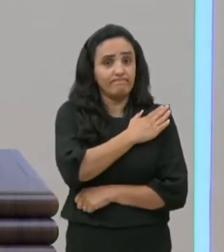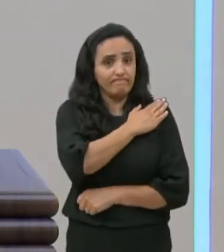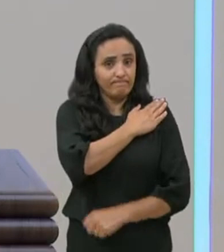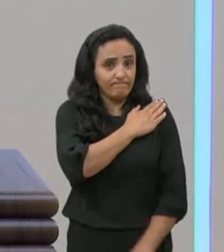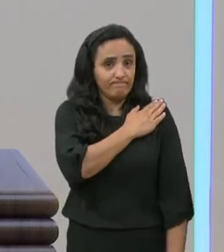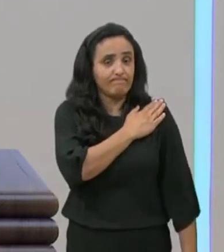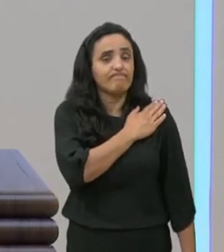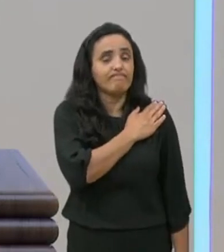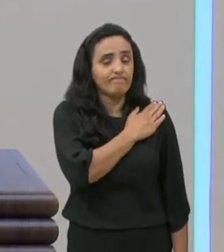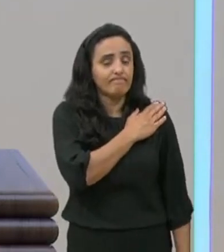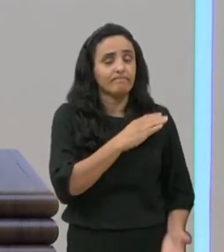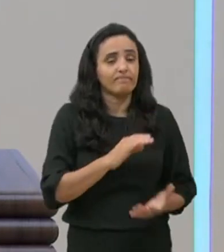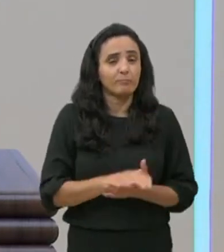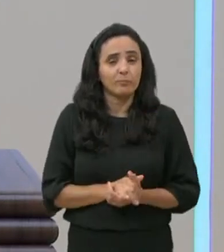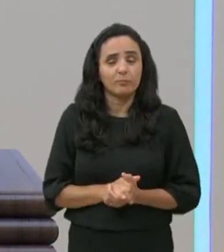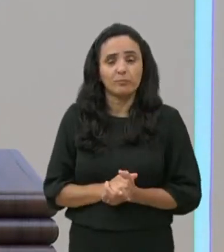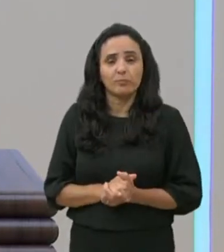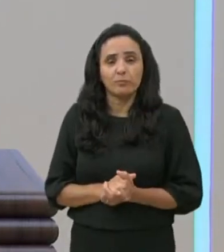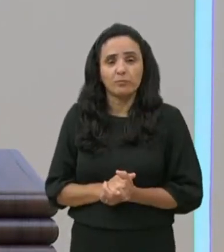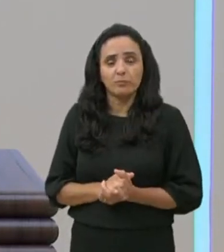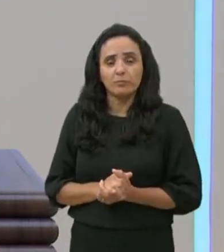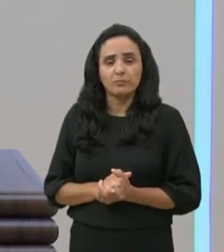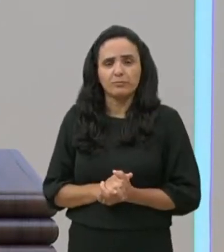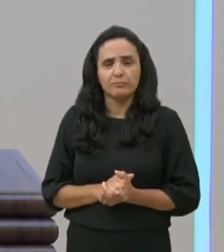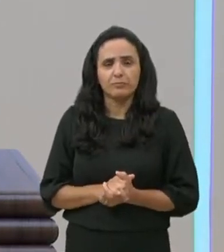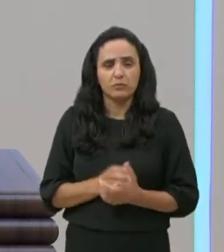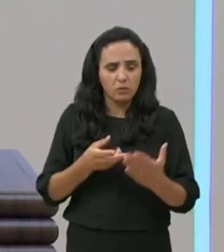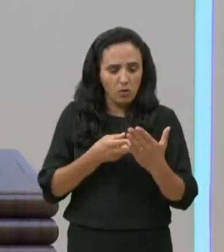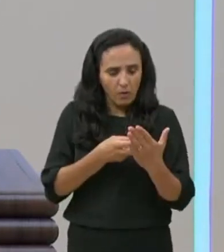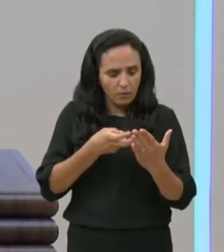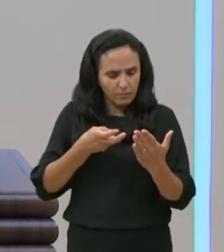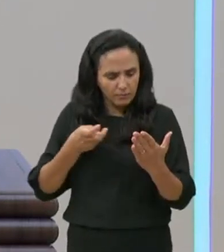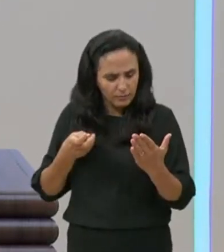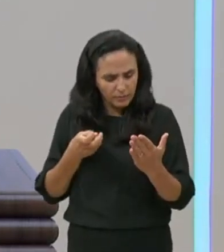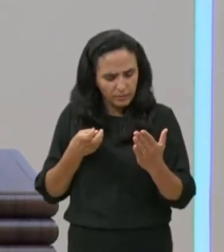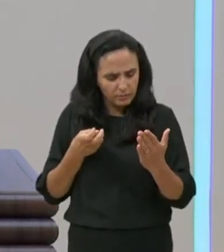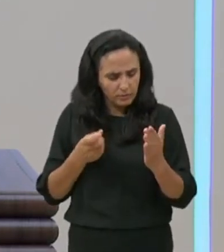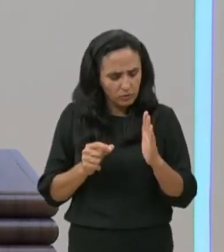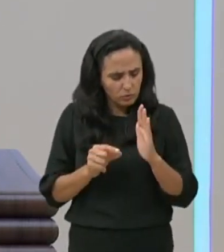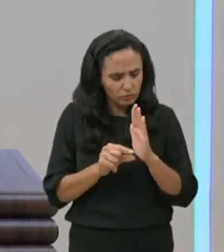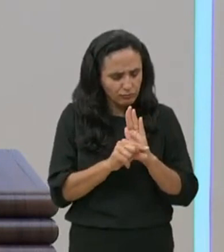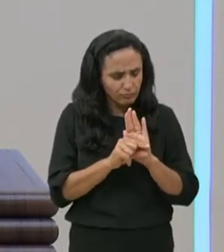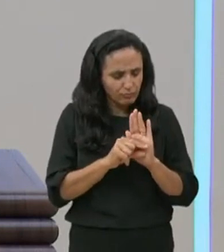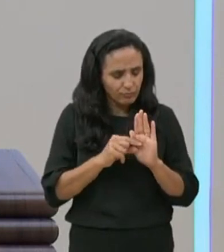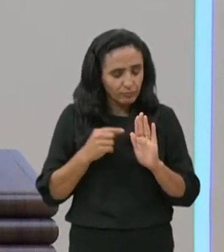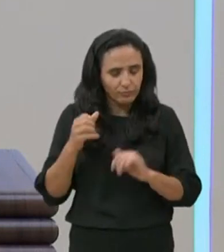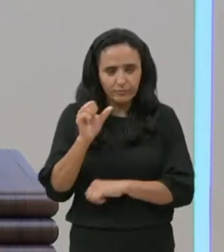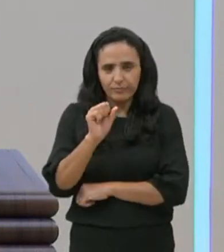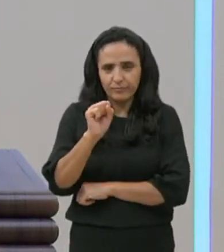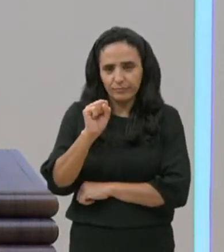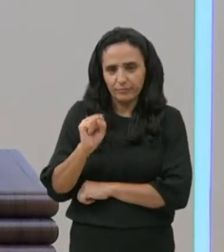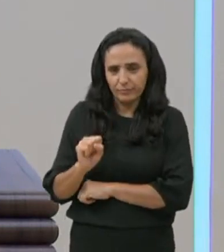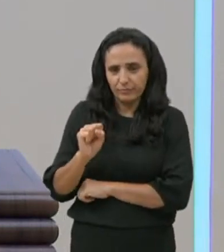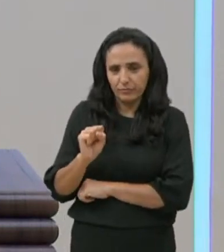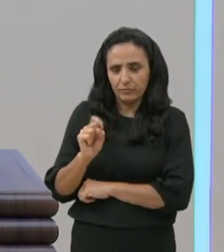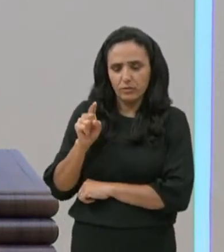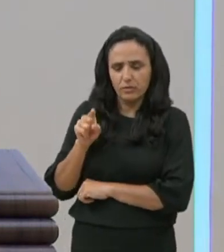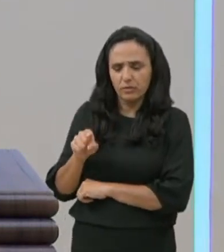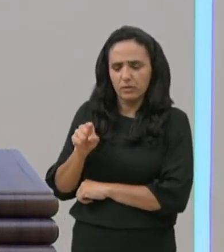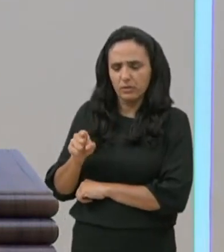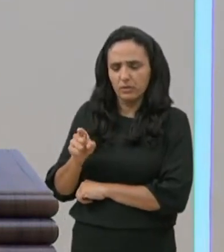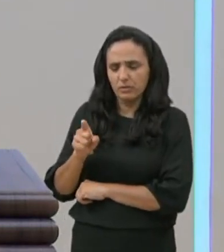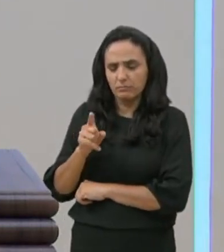Ele, quando a gente observa, observa o que é que diz no versículo de número 8. E o centurião,